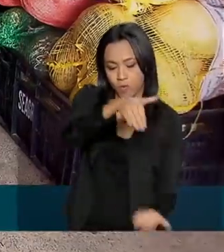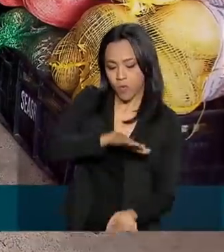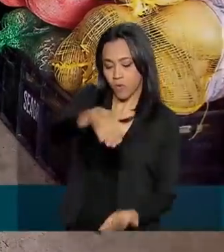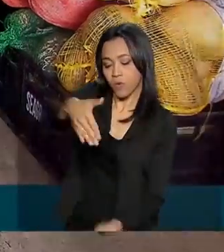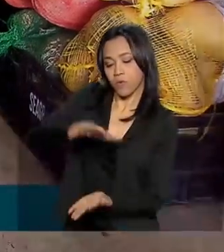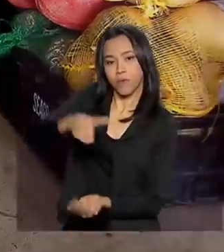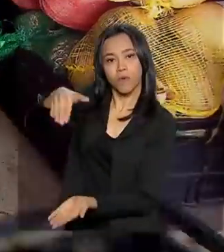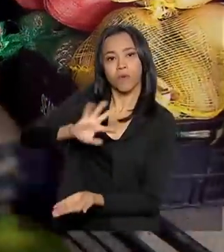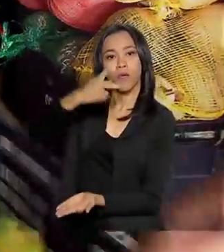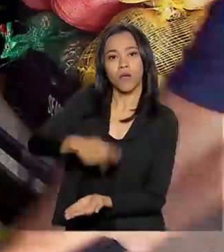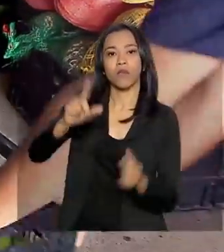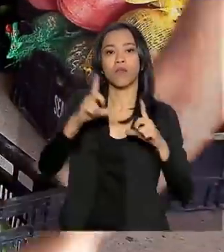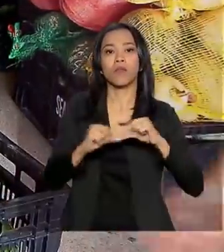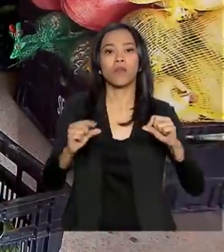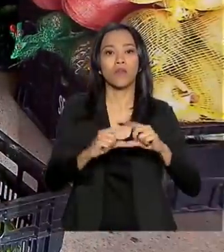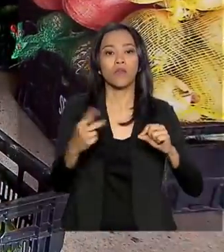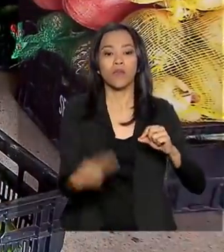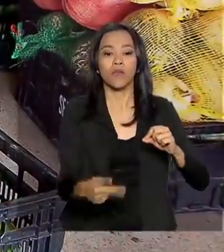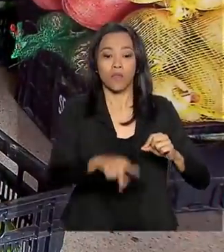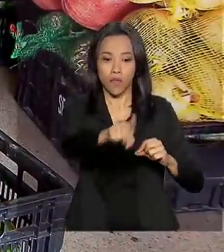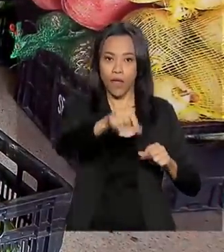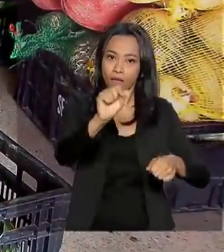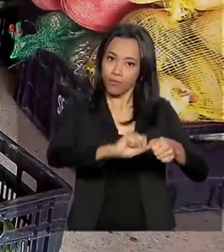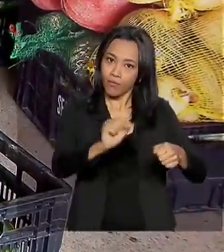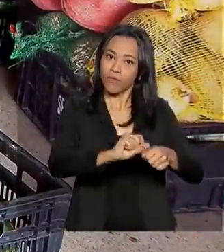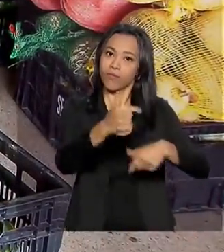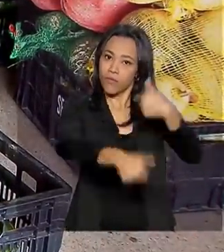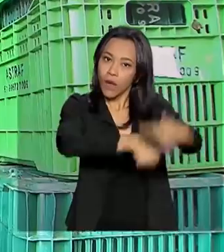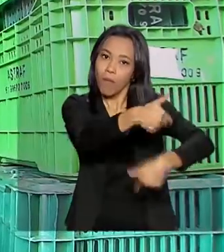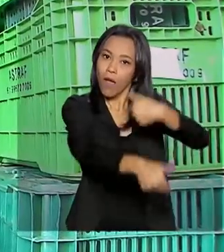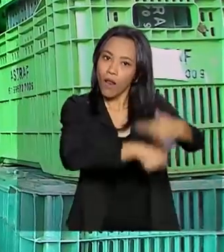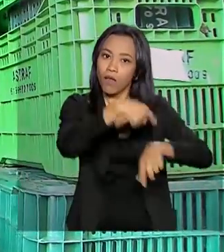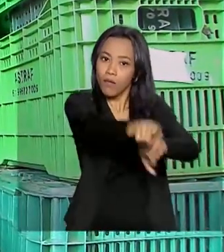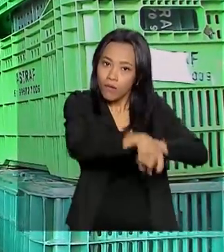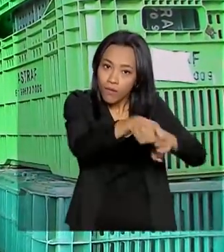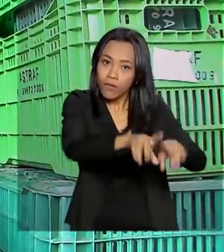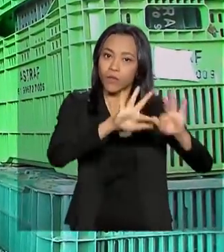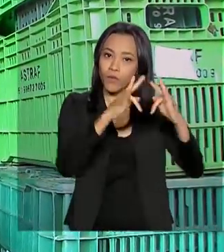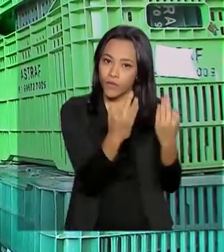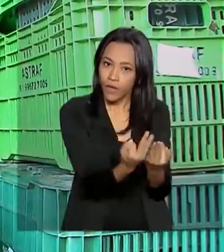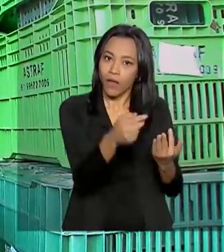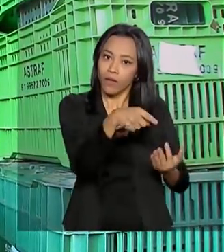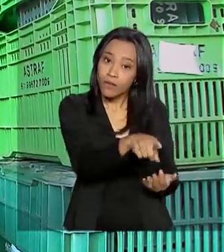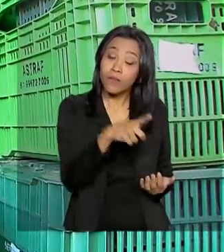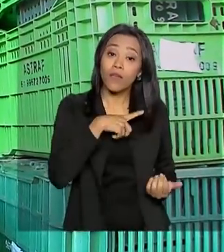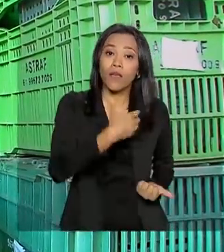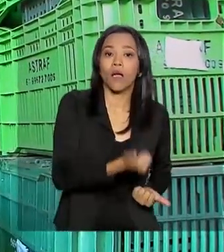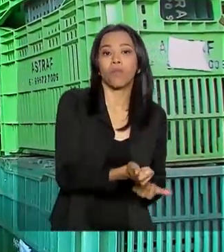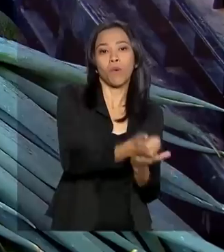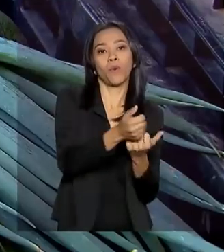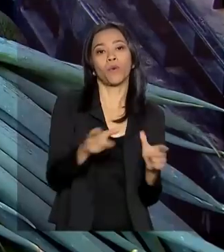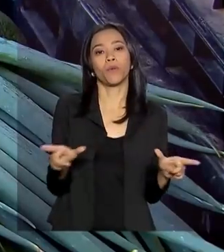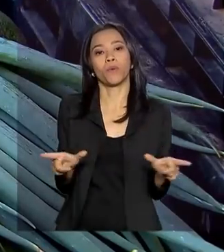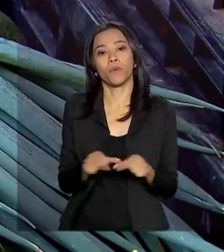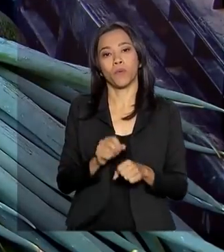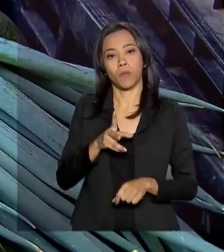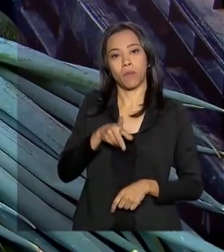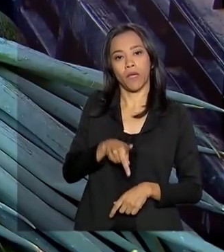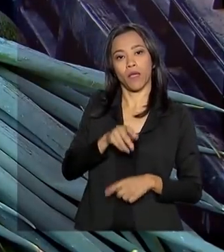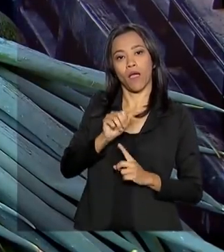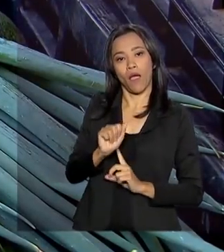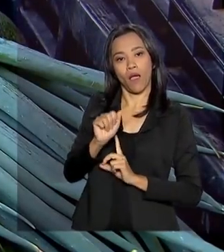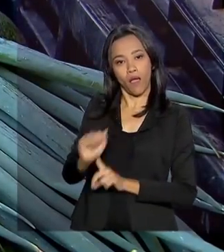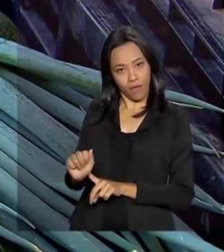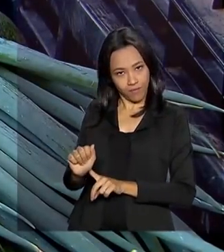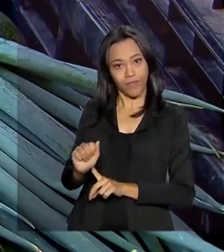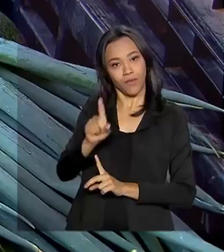produzidas pela Associação dos Trabalhadores na Agricultura Familiar e cultivadas com o apoio do PAA, o Programa de